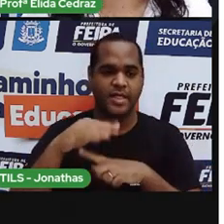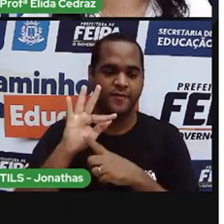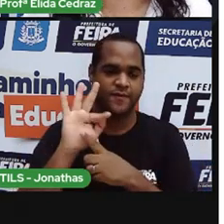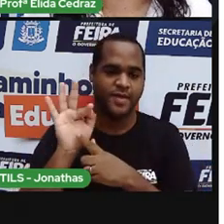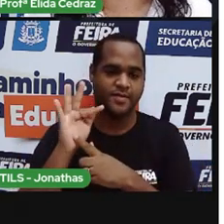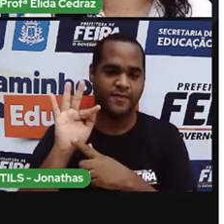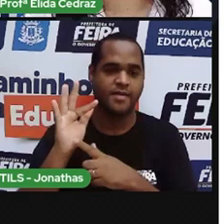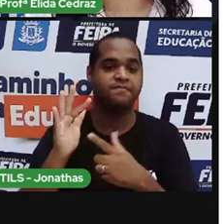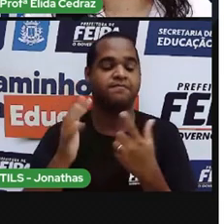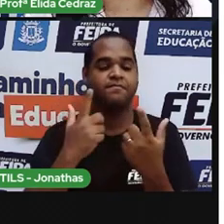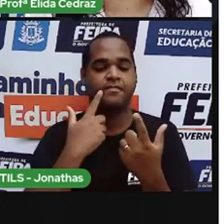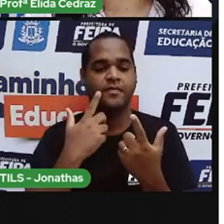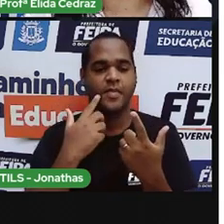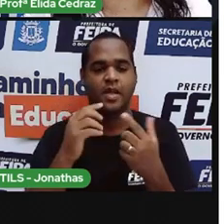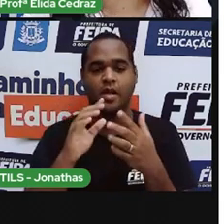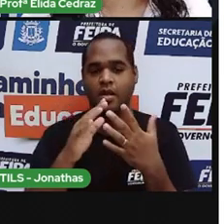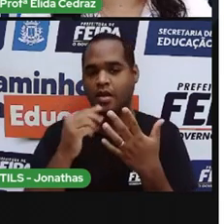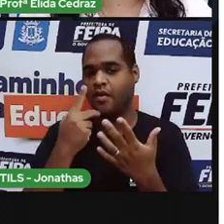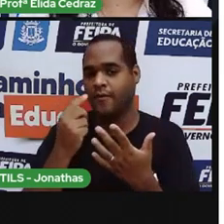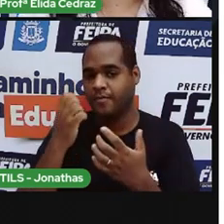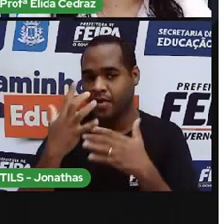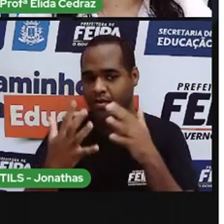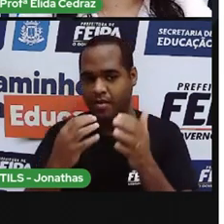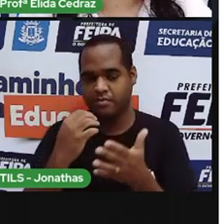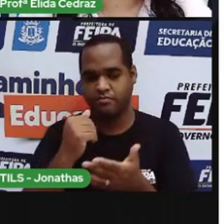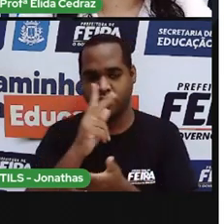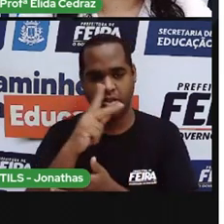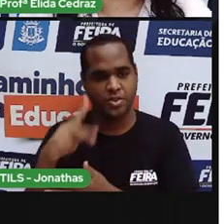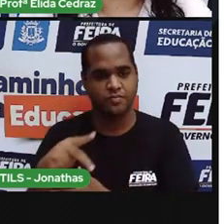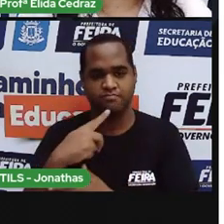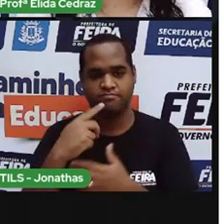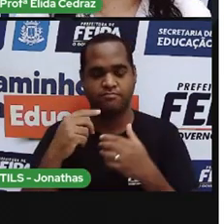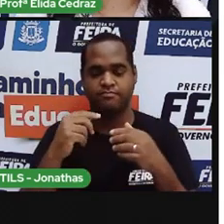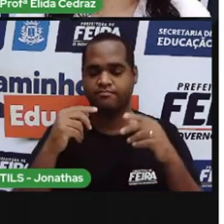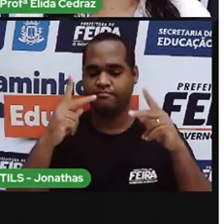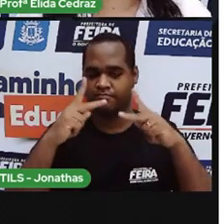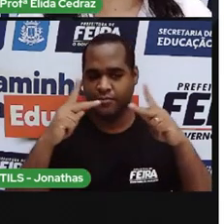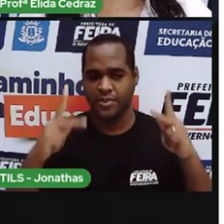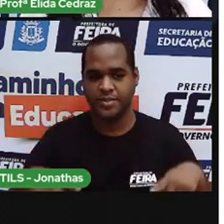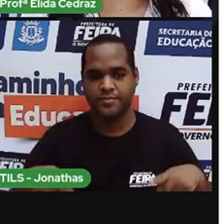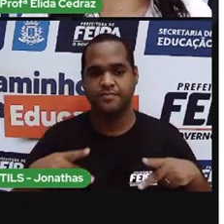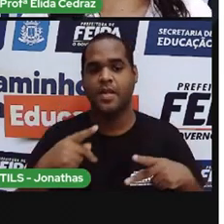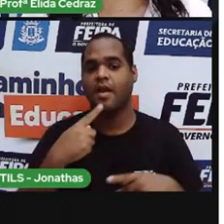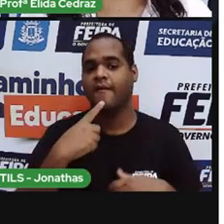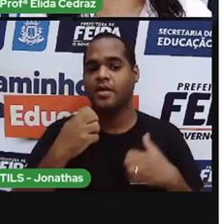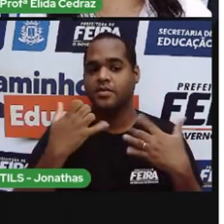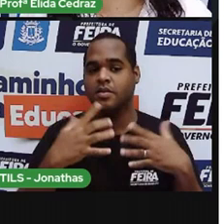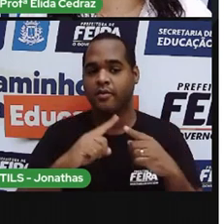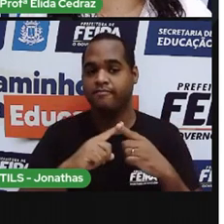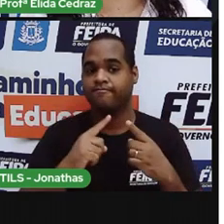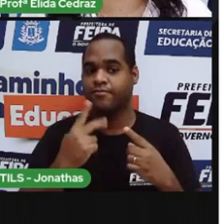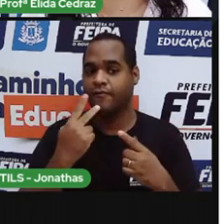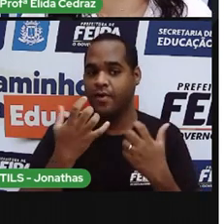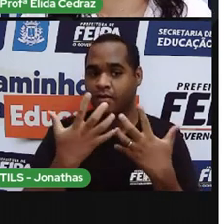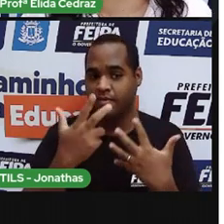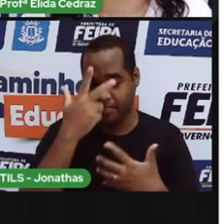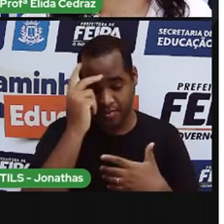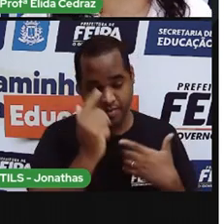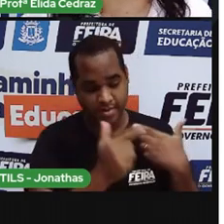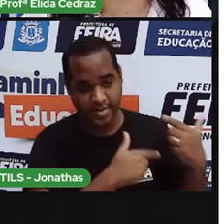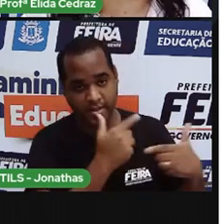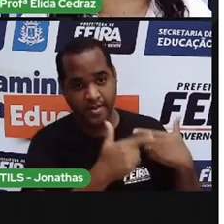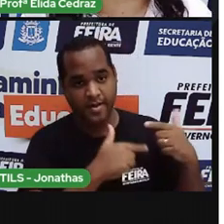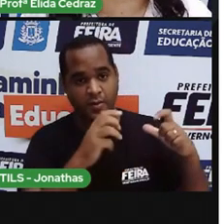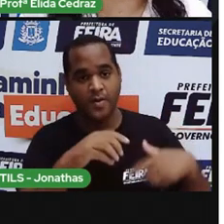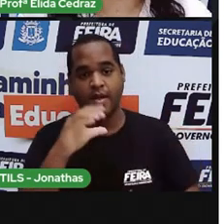escolheram 1º de maio como o dia do trabalho e fizeram uma homenagem aos operários da cidade